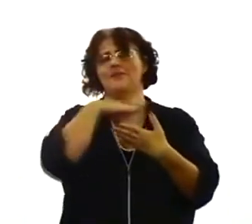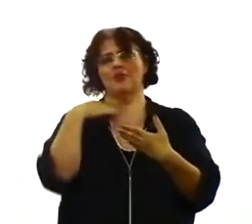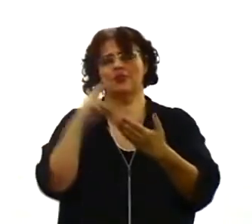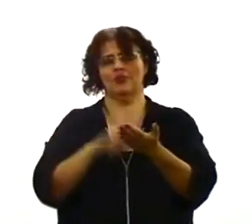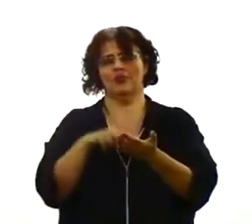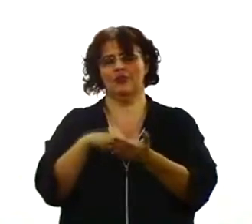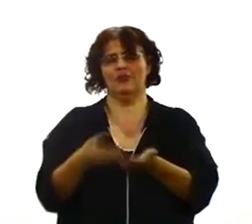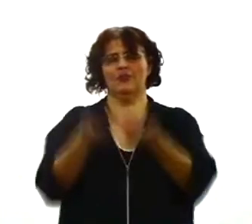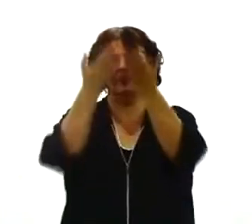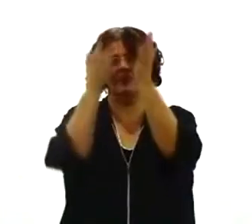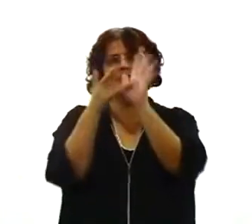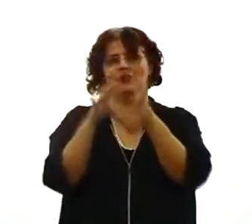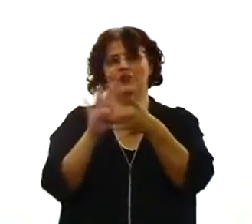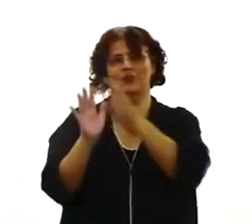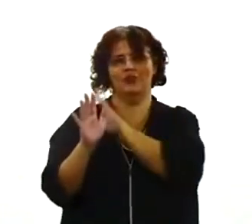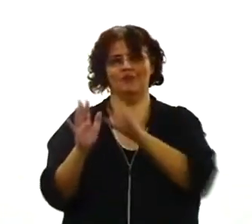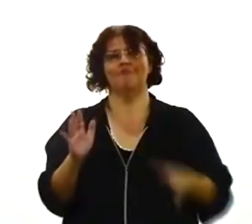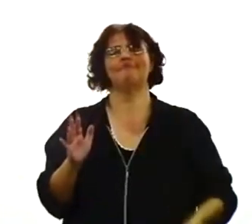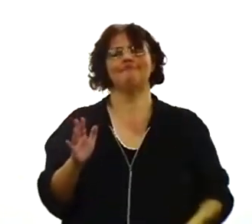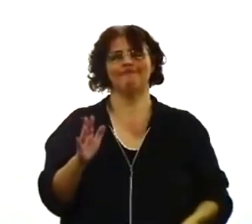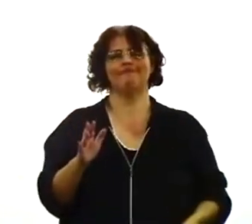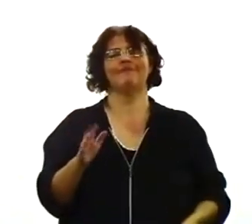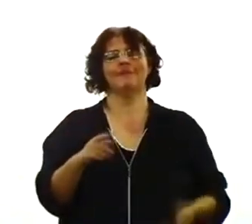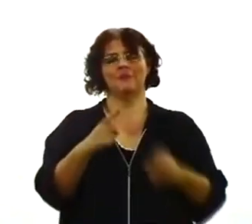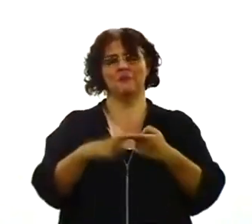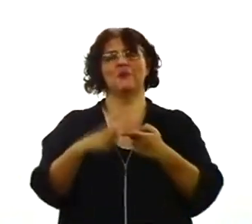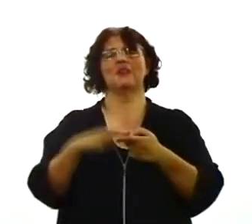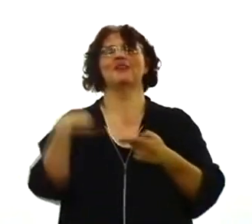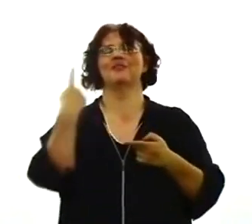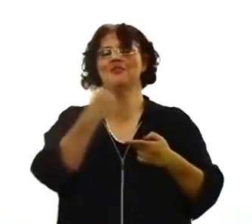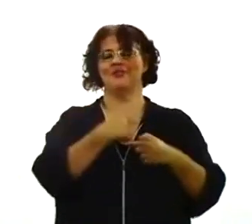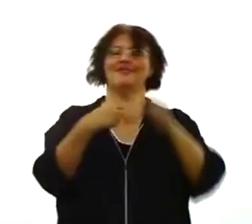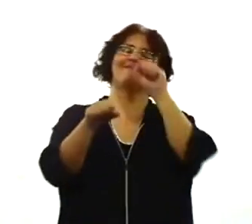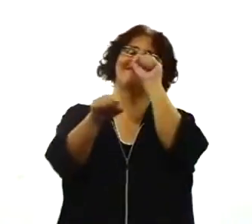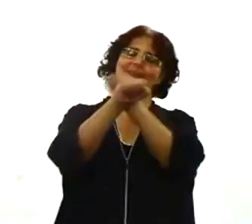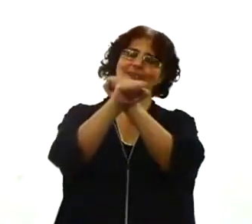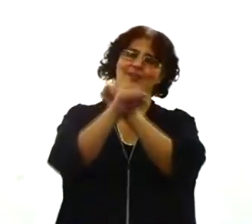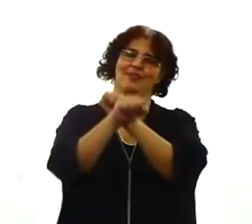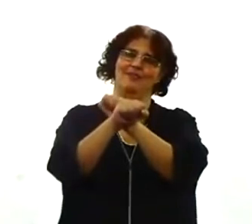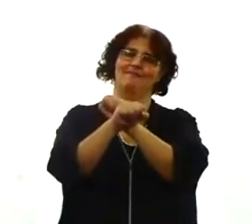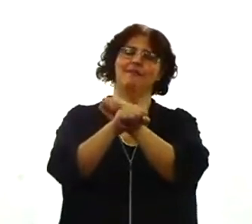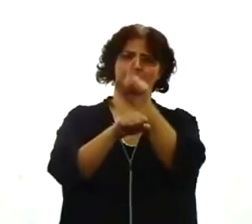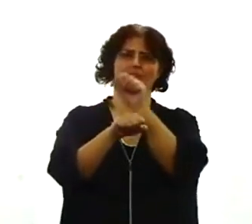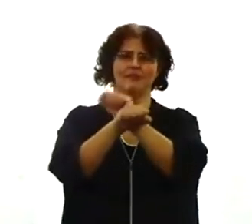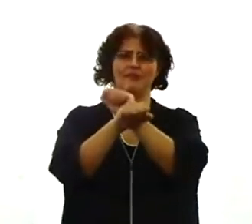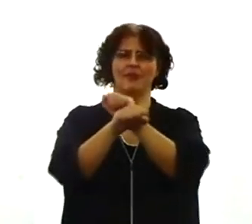A sua ressurreição é motivo da nossa esperança. Esperem Cristo.